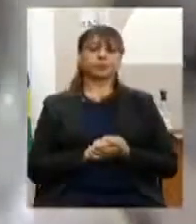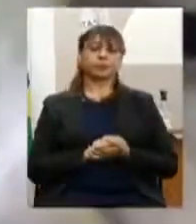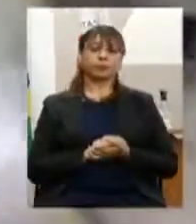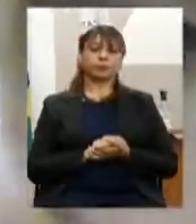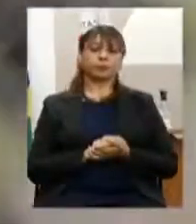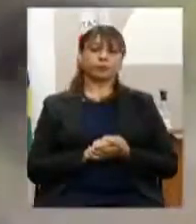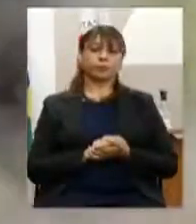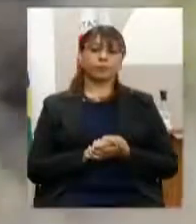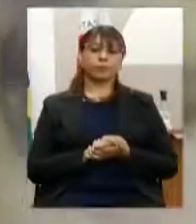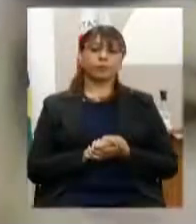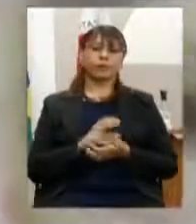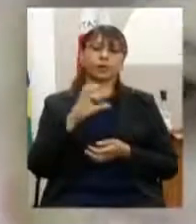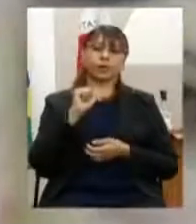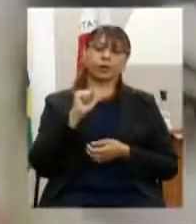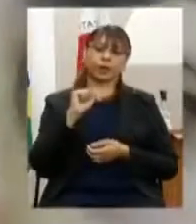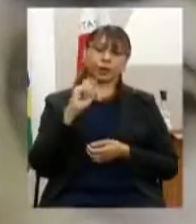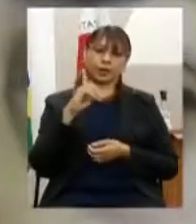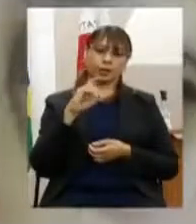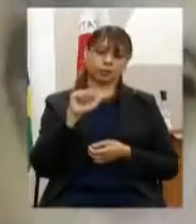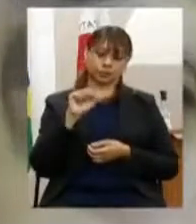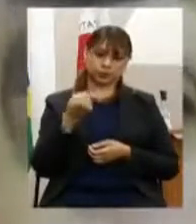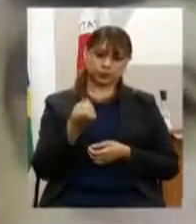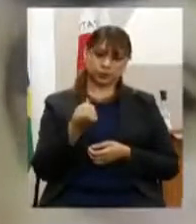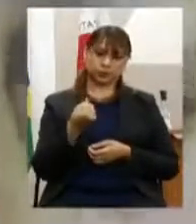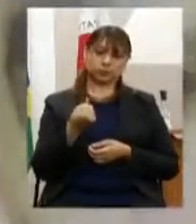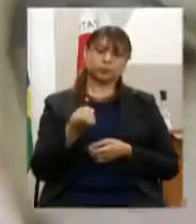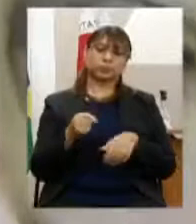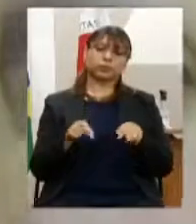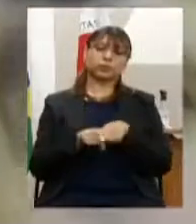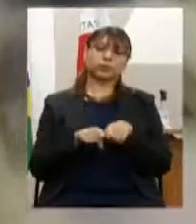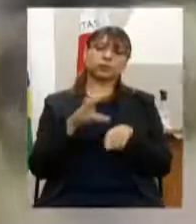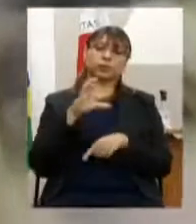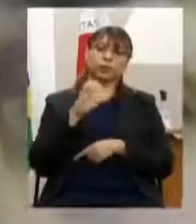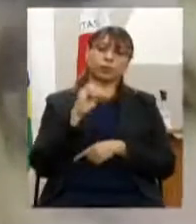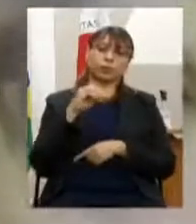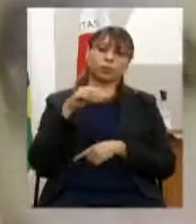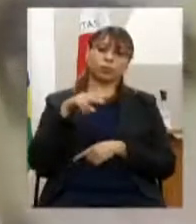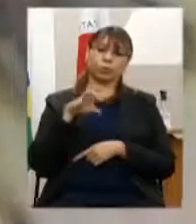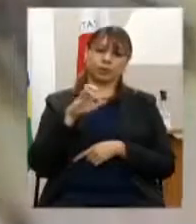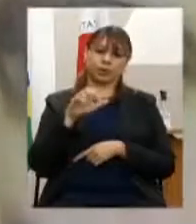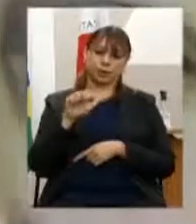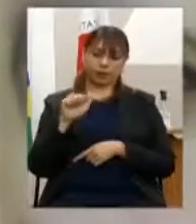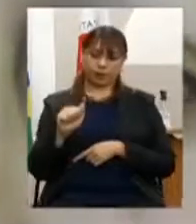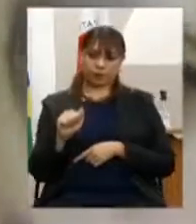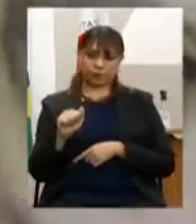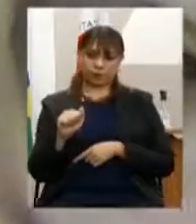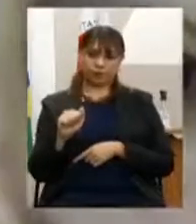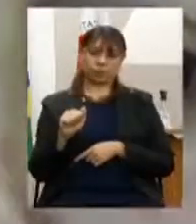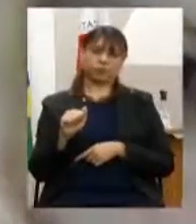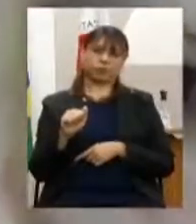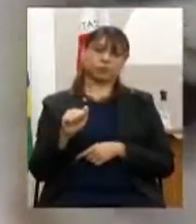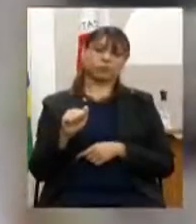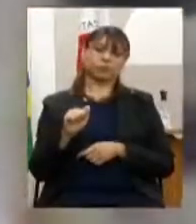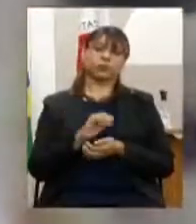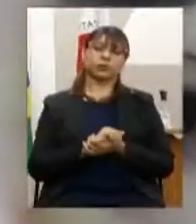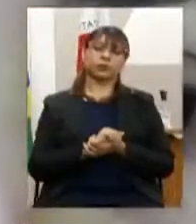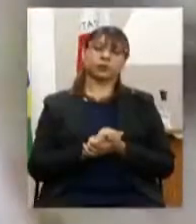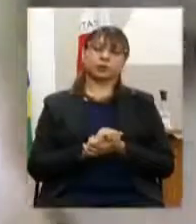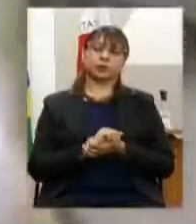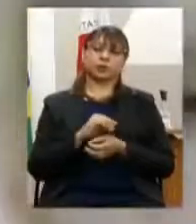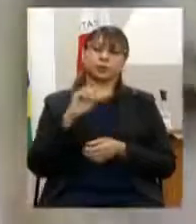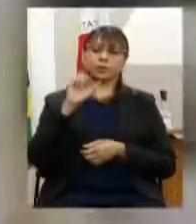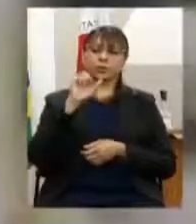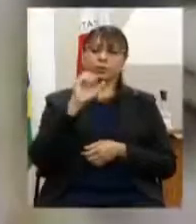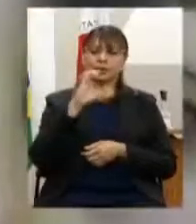Cáritas Brasileira Regional Minas Gerais, o Conceia, que é o Conselho de Segurança Alimentar e Nutricional de Minas, o